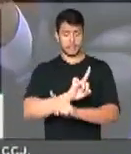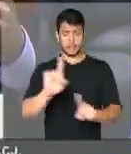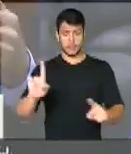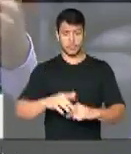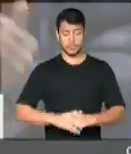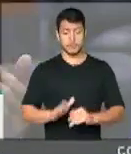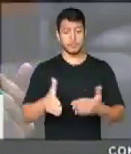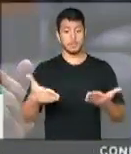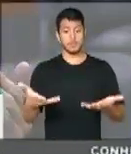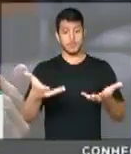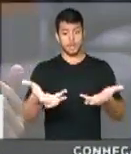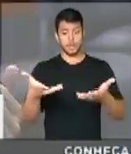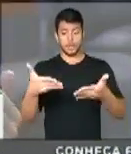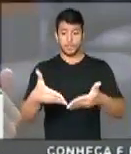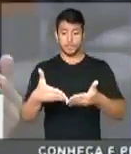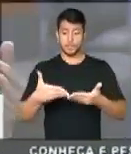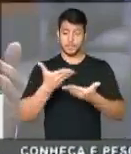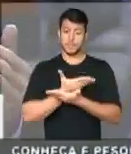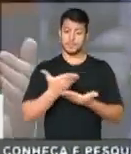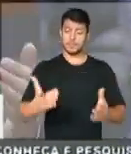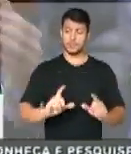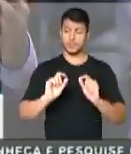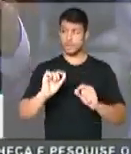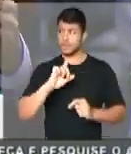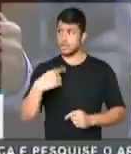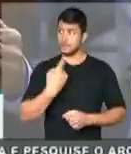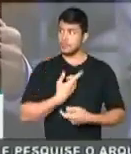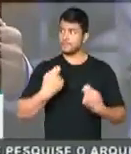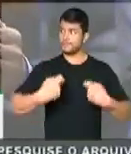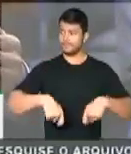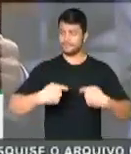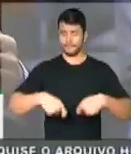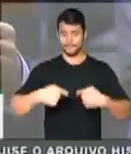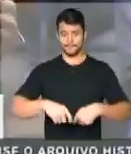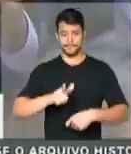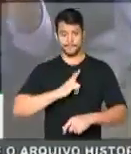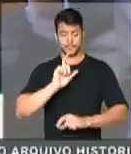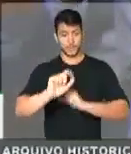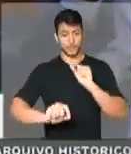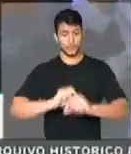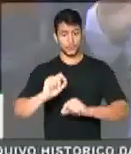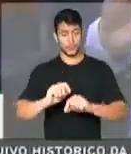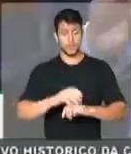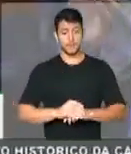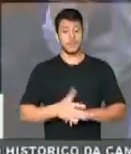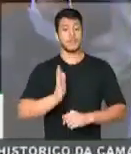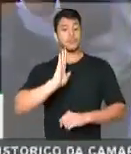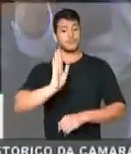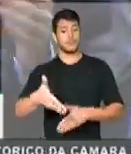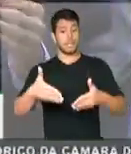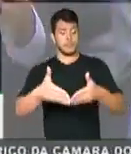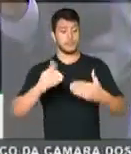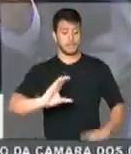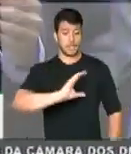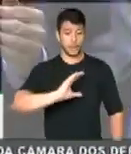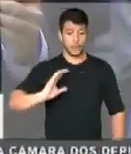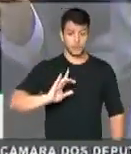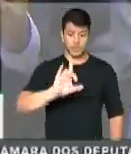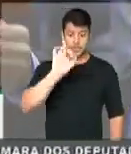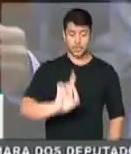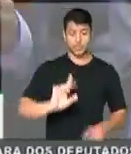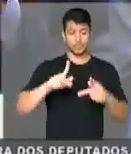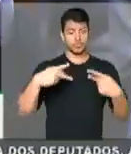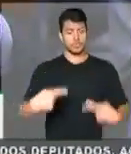Então, eu queria solicitar, presidente, que a gente tirasse aqui, eu já acionei a Comissão de Direitos Humanos da Casa, o deputado Helder, rapidamente